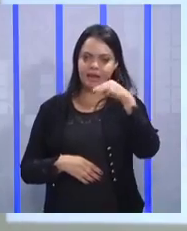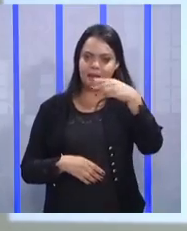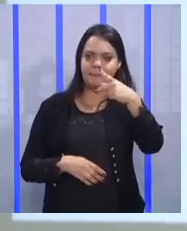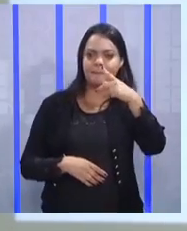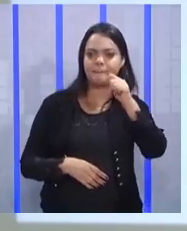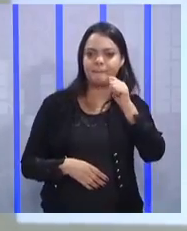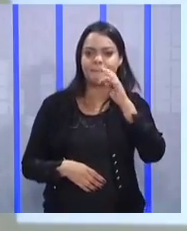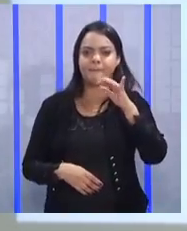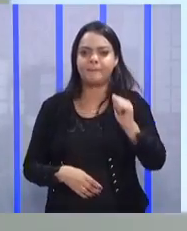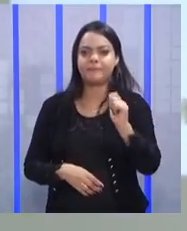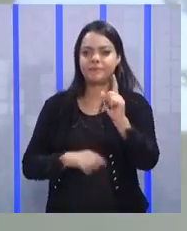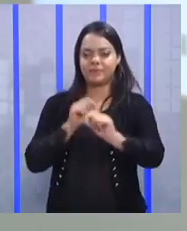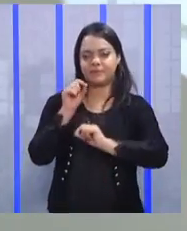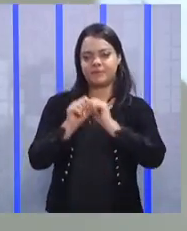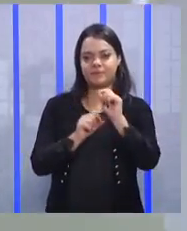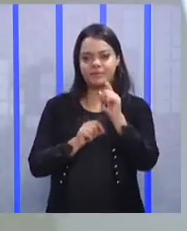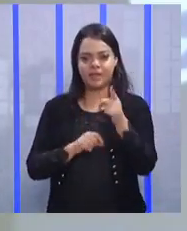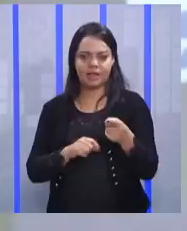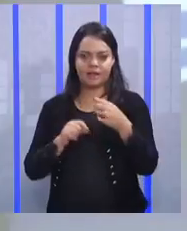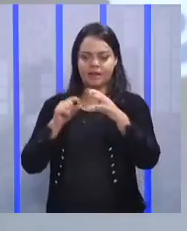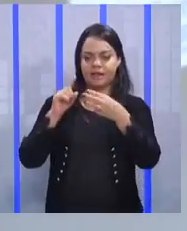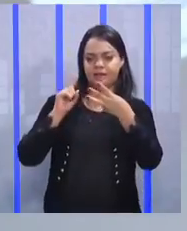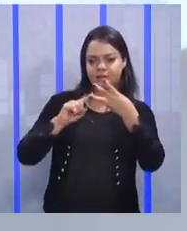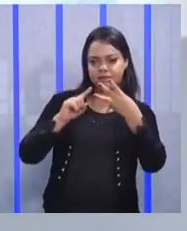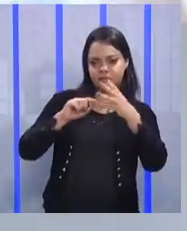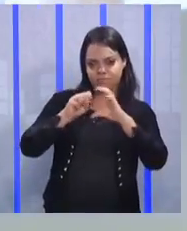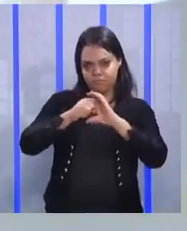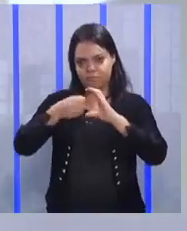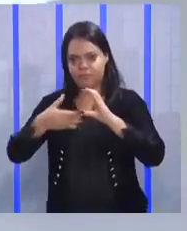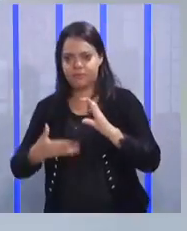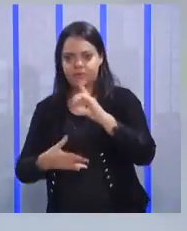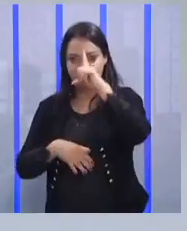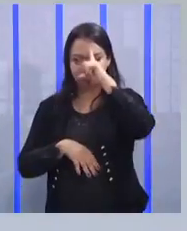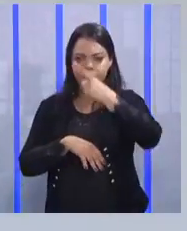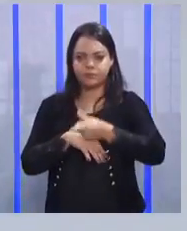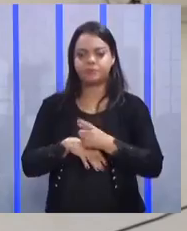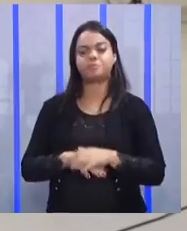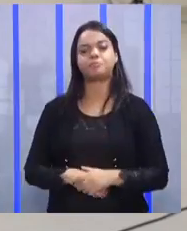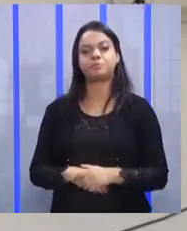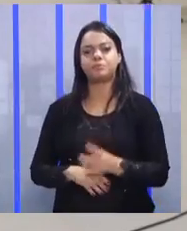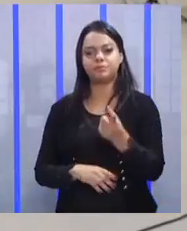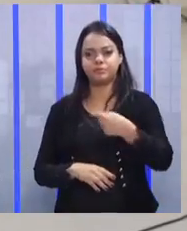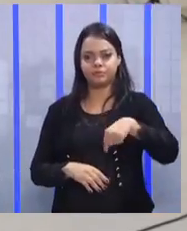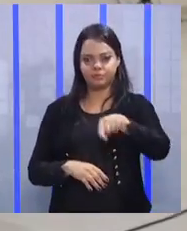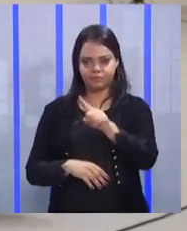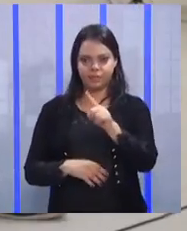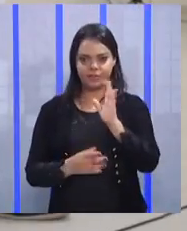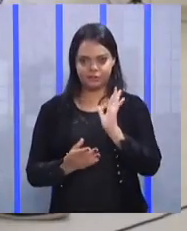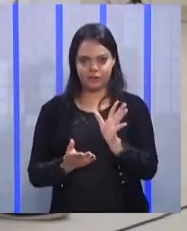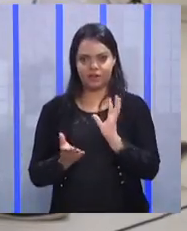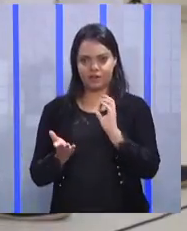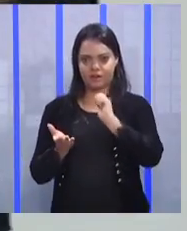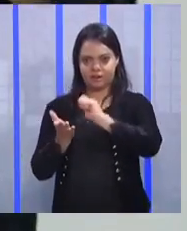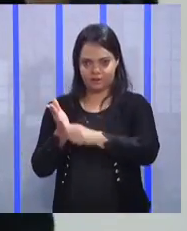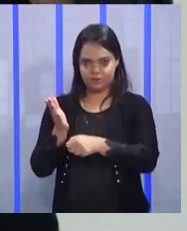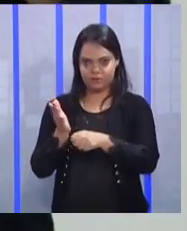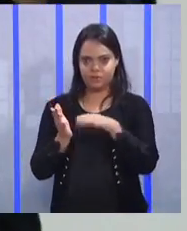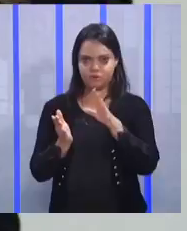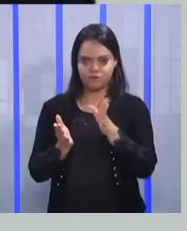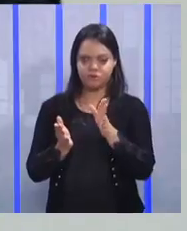uma terceira característica dos grandes líderes. Bom, vocês marcaram então, gente? Vamos lá?